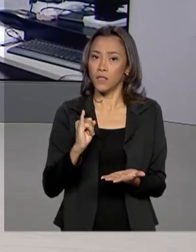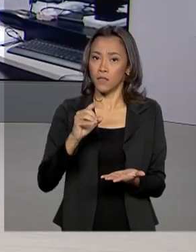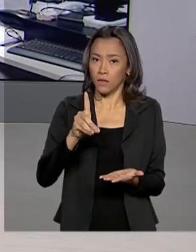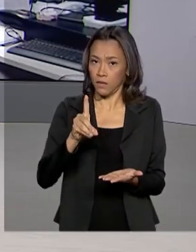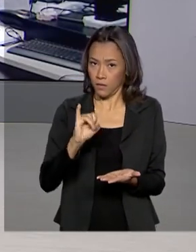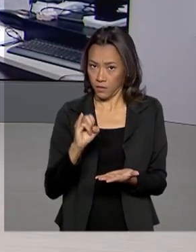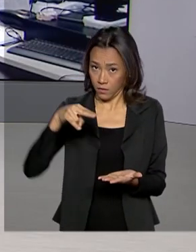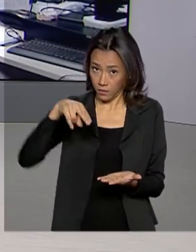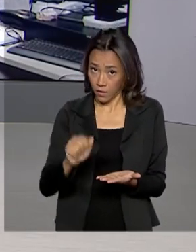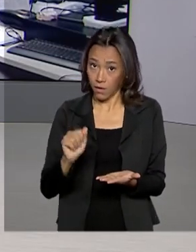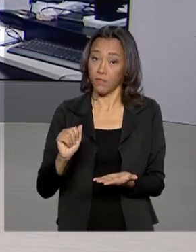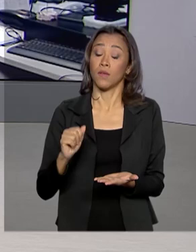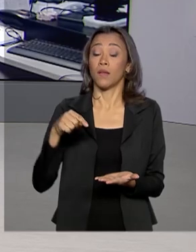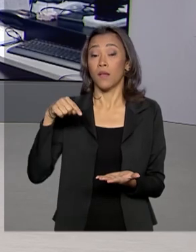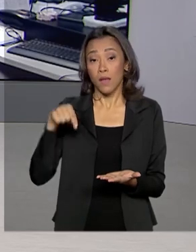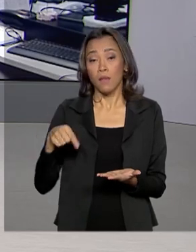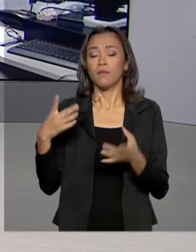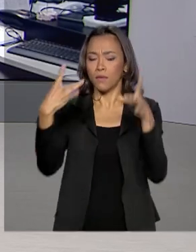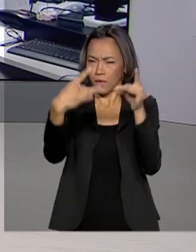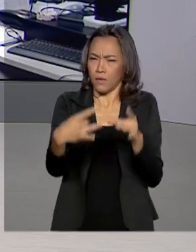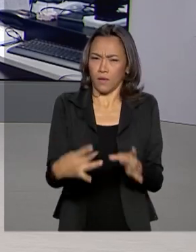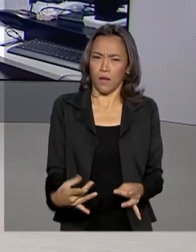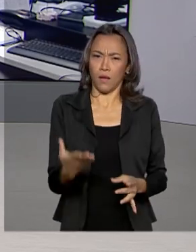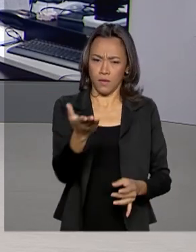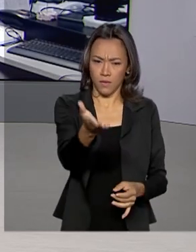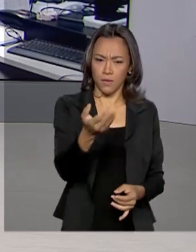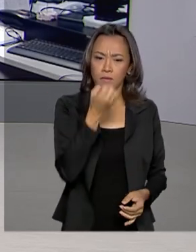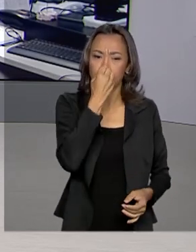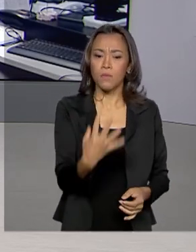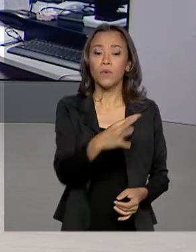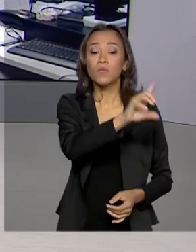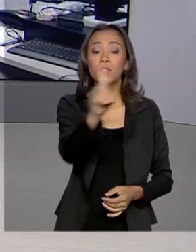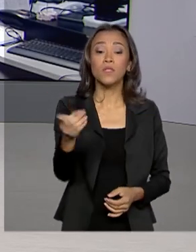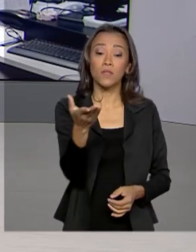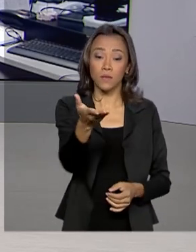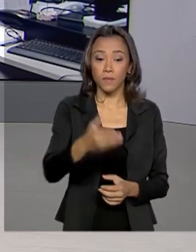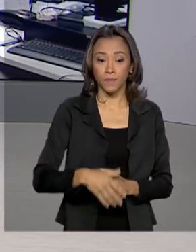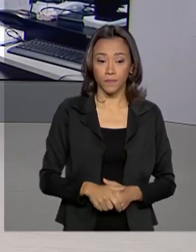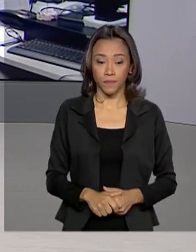a repórter Raquel Sets. Ela traz os detalhes pra gente. Raquel, bom dia pra você.